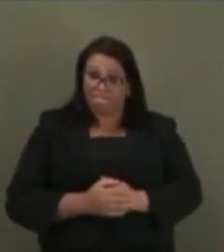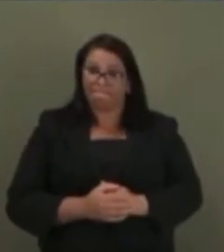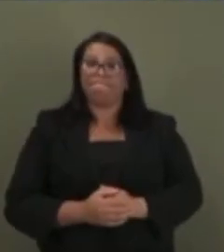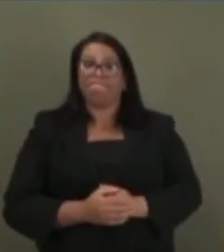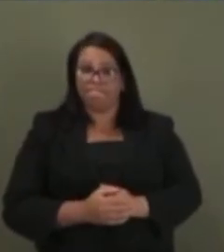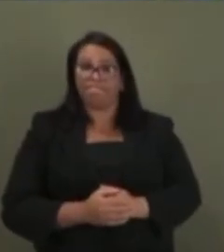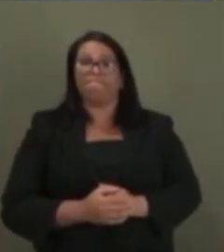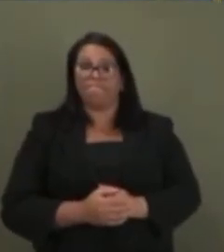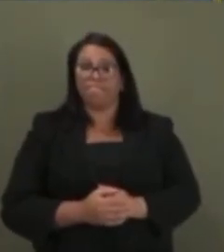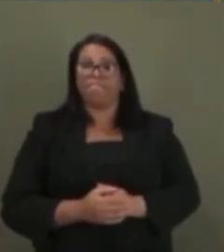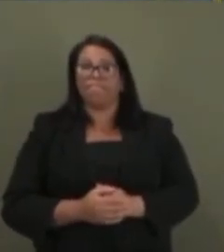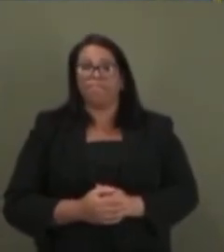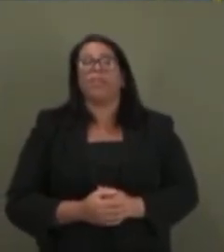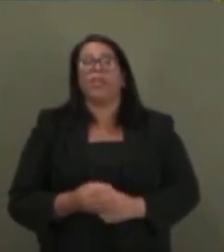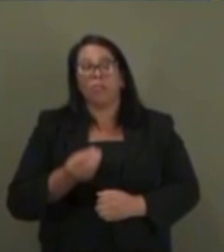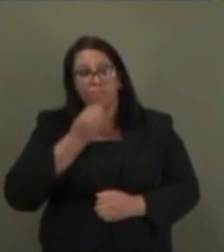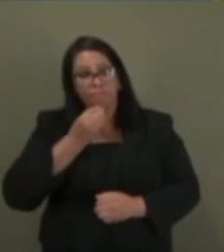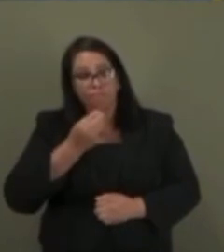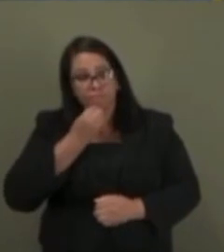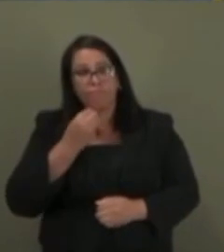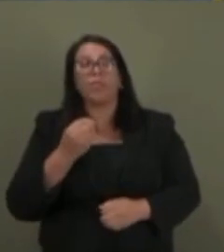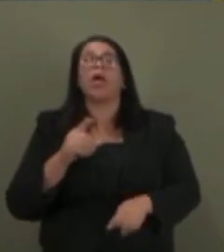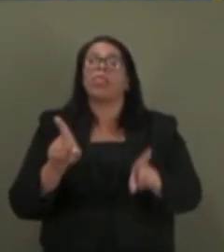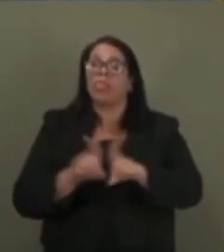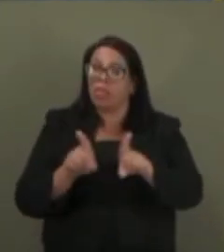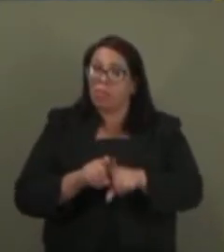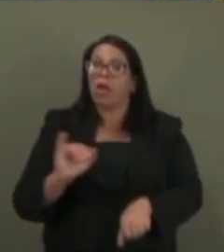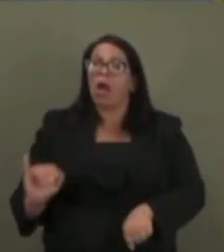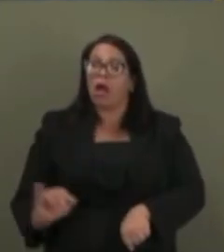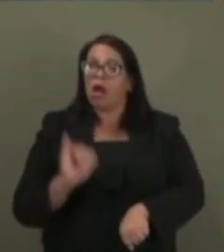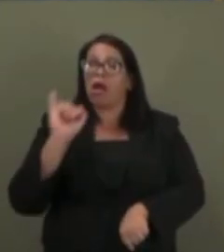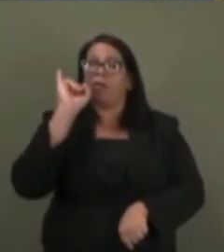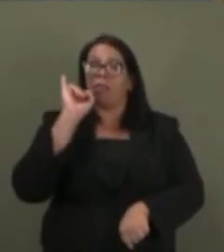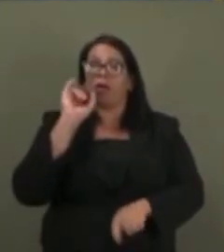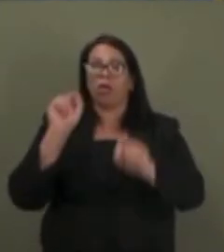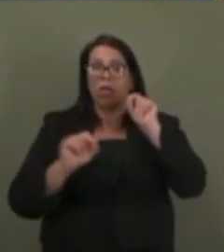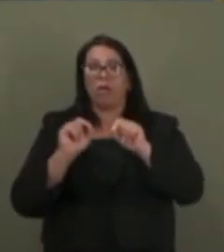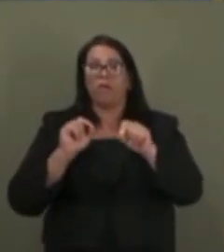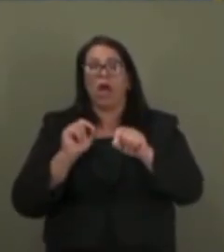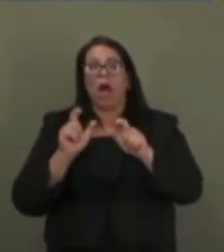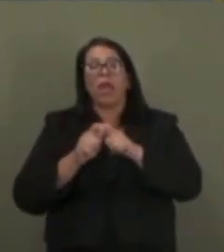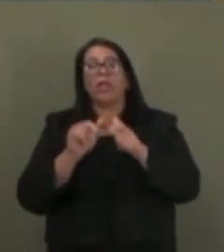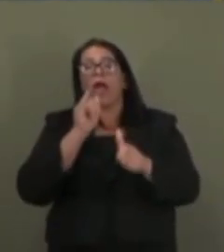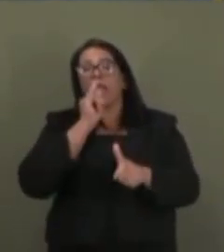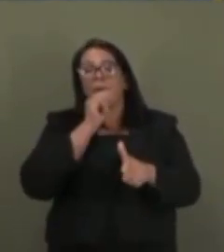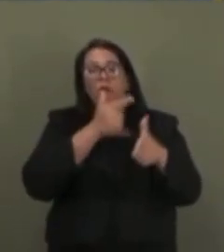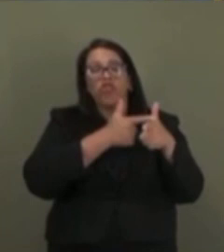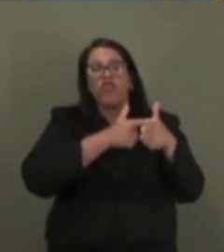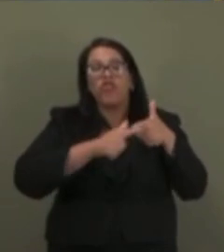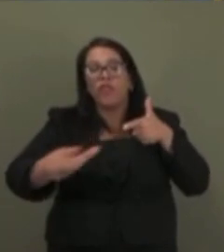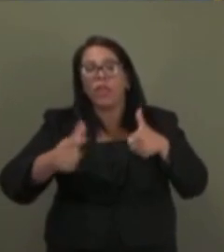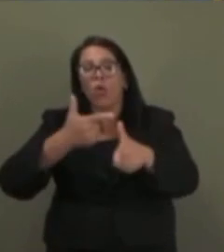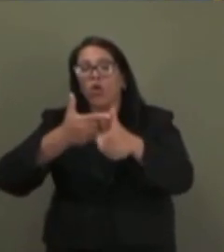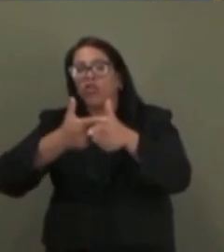essa oportunidade também, já que estamos falando de partilha, de divisão,